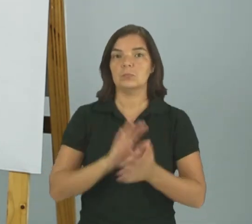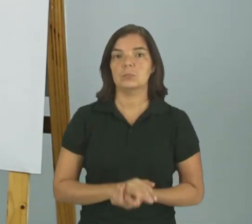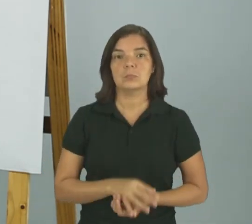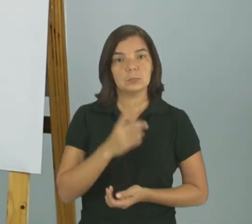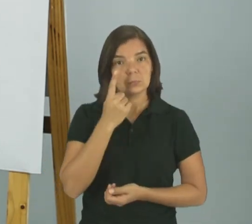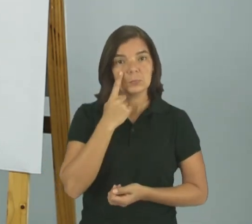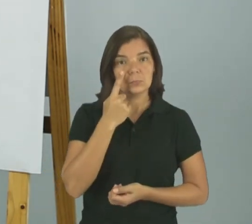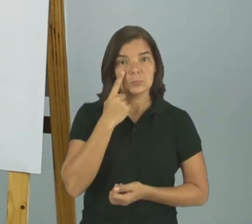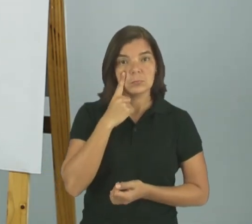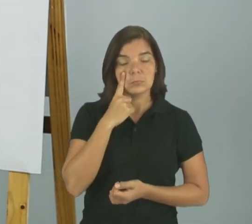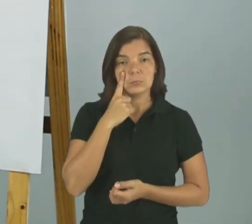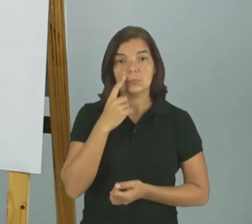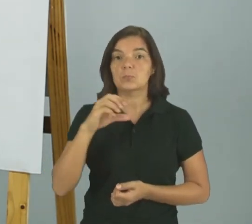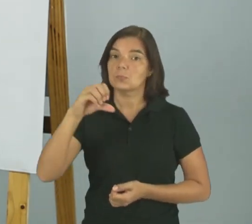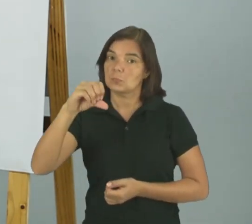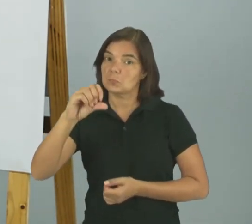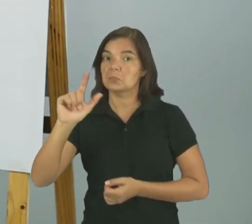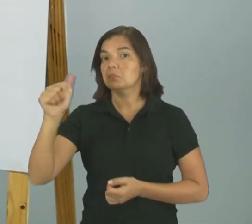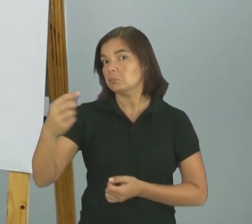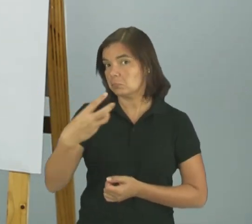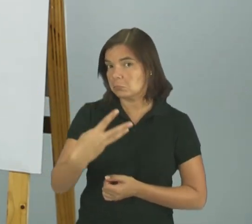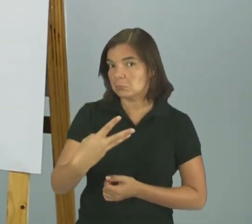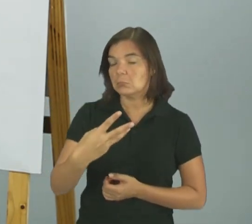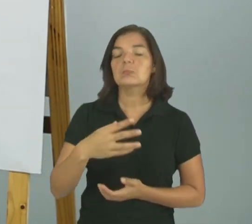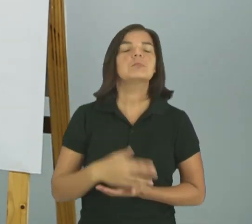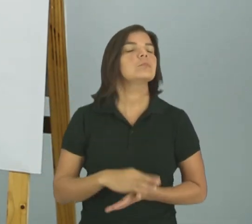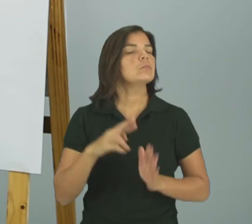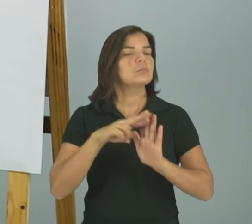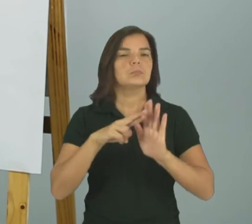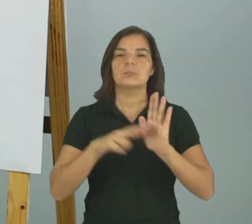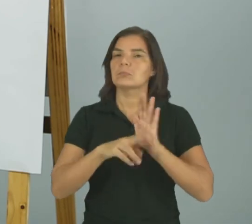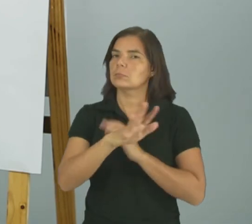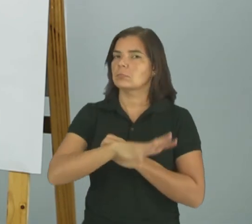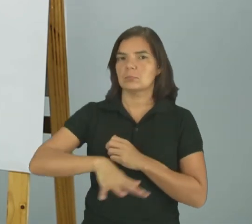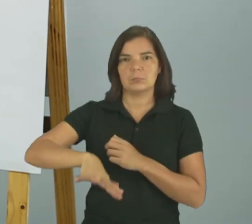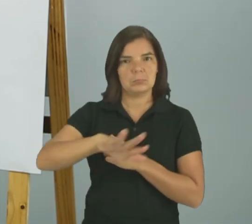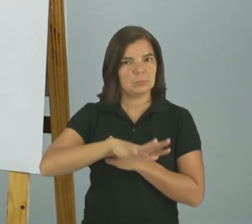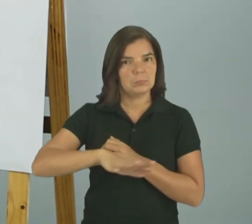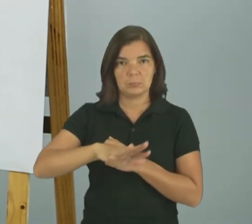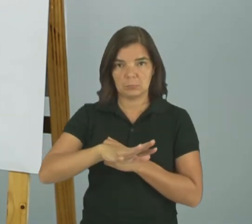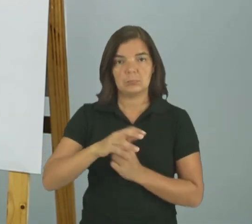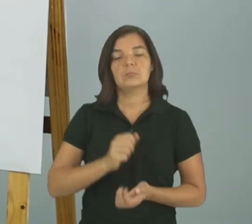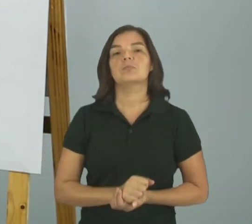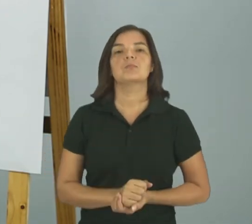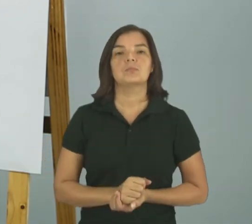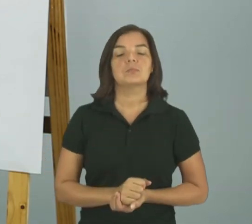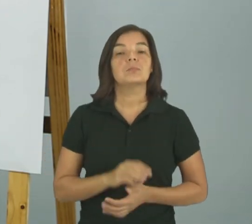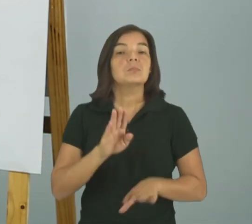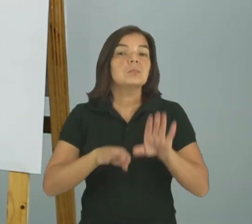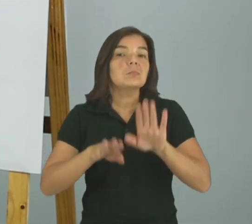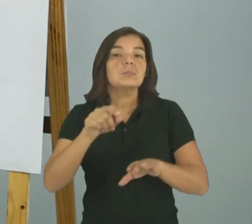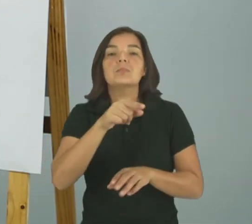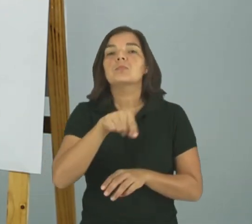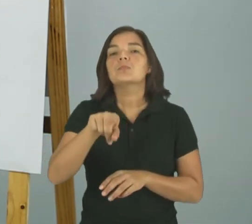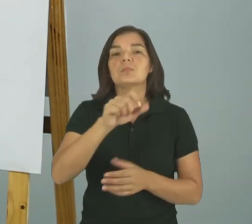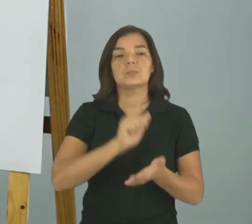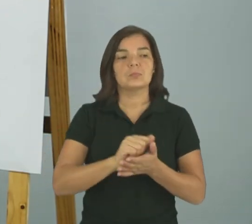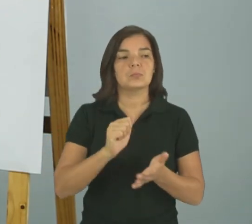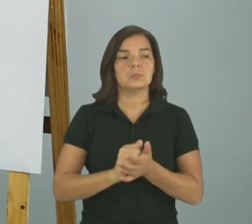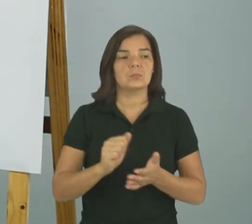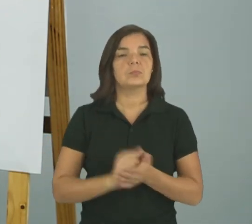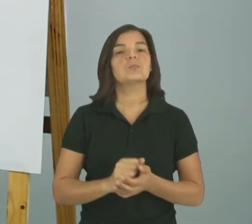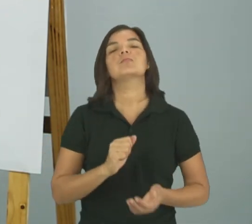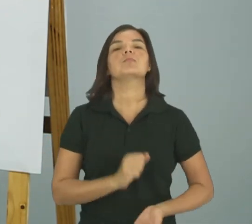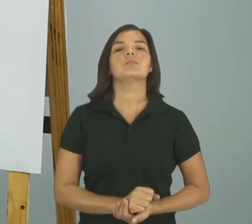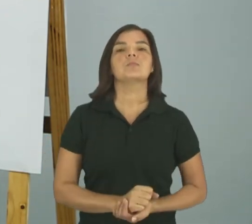Tá vendo como um tem nove Outro tem três Então não tem uma regra geral Isso depende da forma que você escrever A pessoa